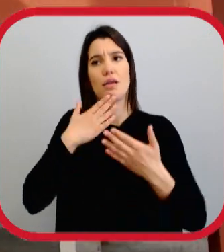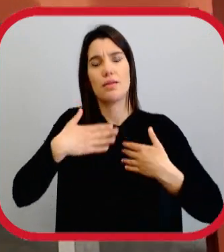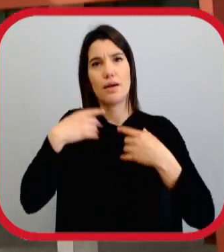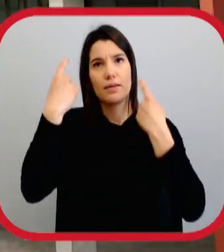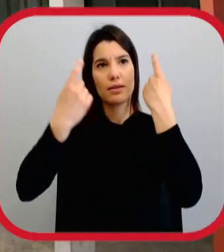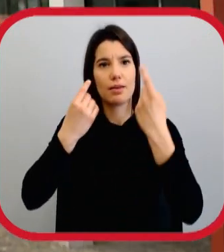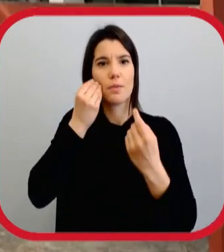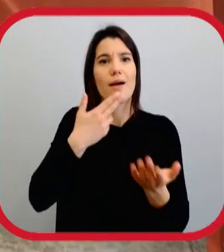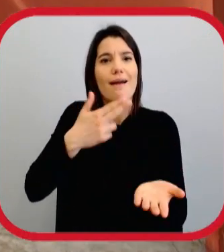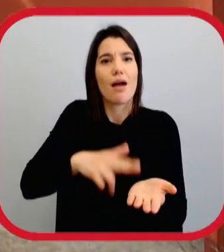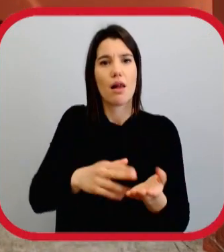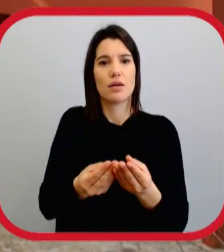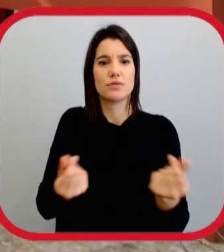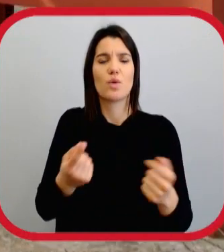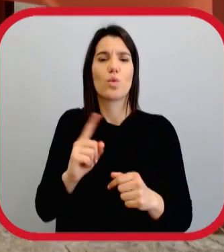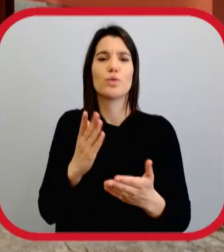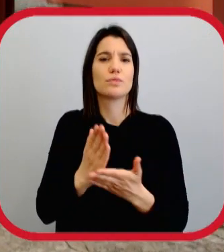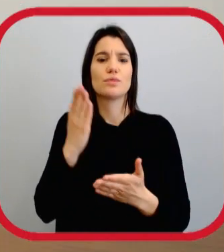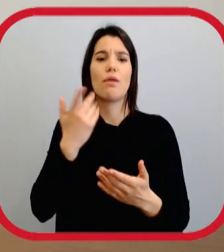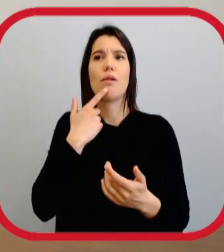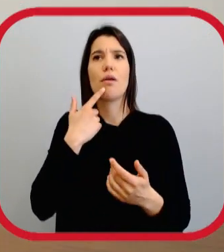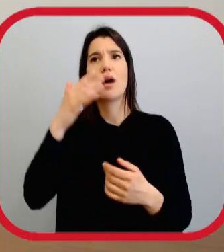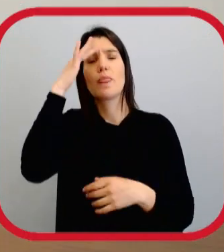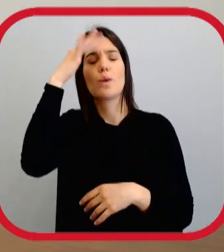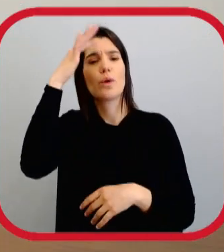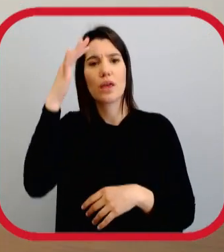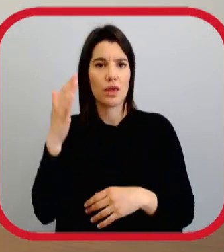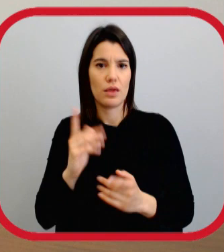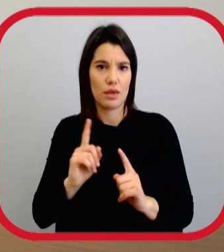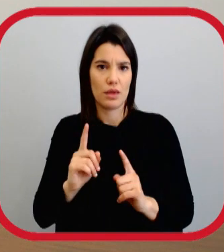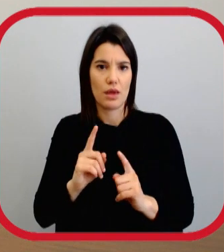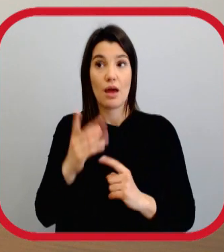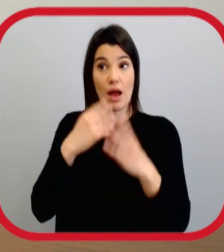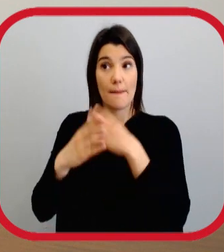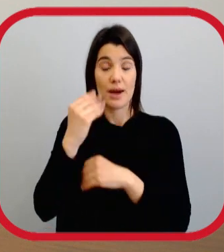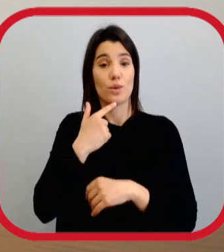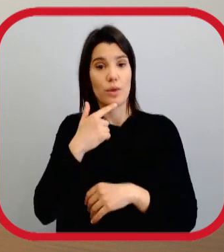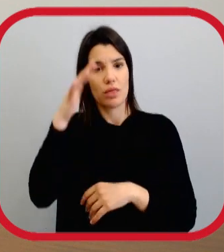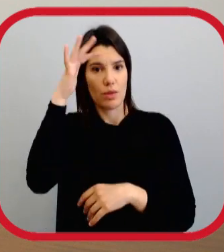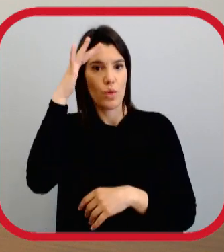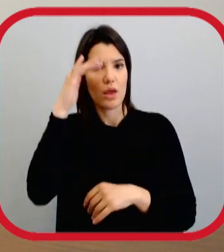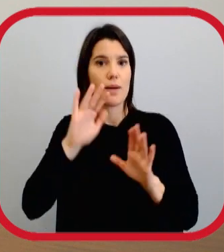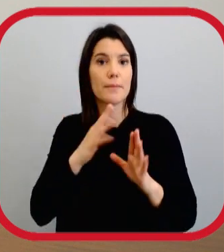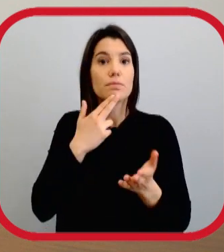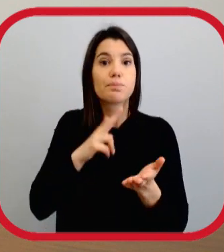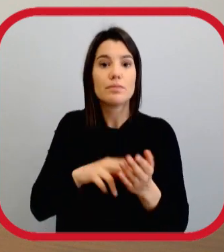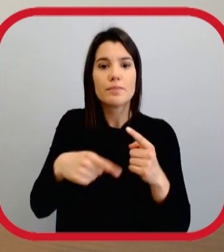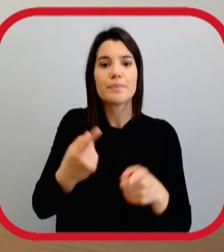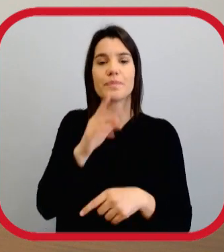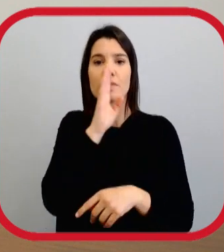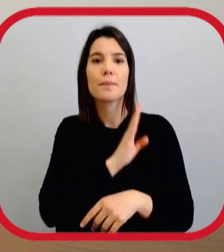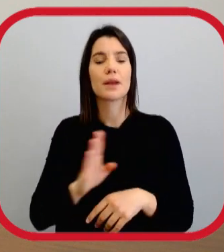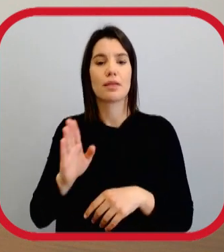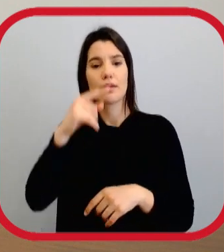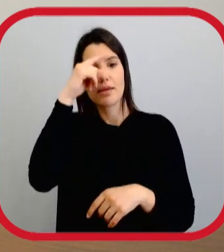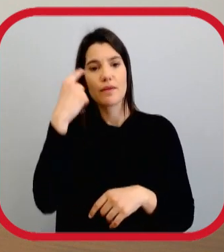pensar sobre problemas reais e na sua resolução. Ou seja, não é meramente um ensino teórico em que nós aprendemos muito a teoria e dominamos a teoria,